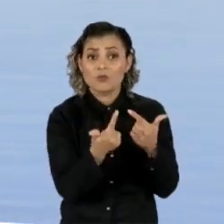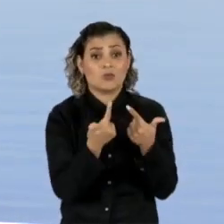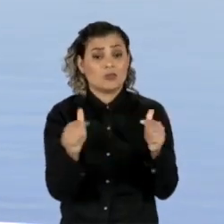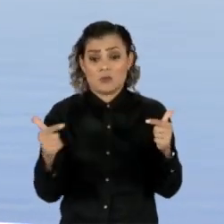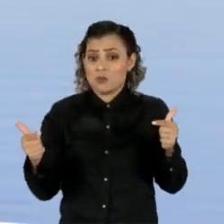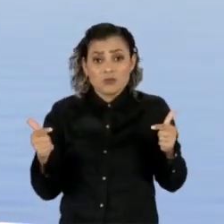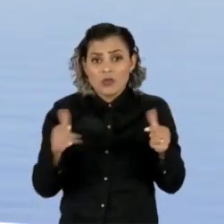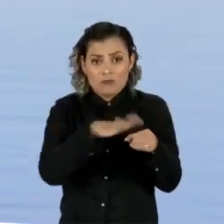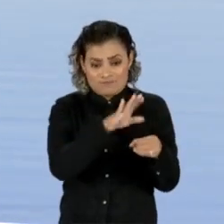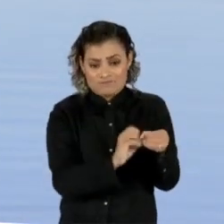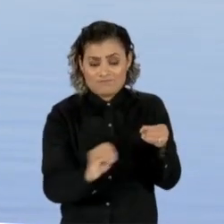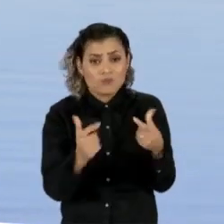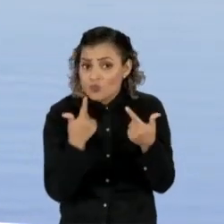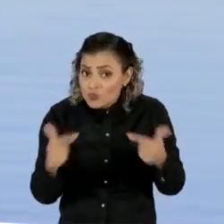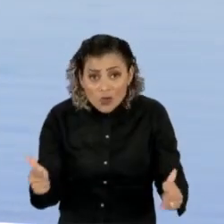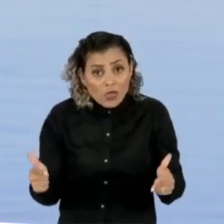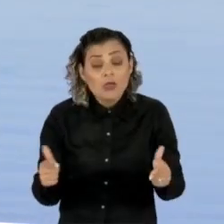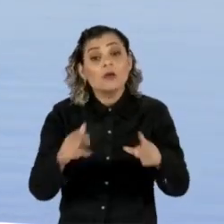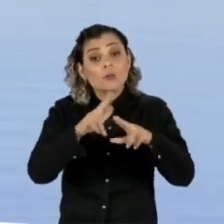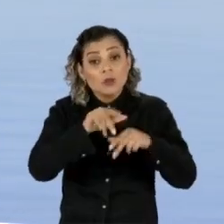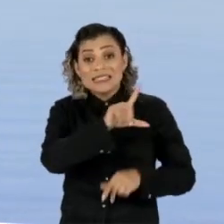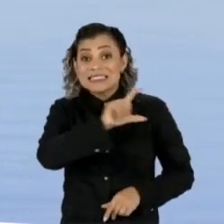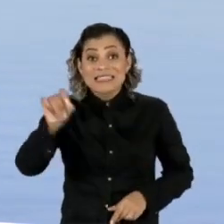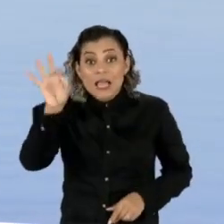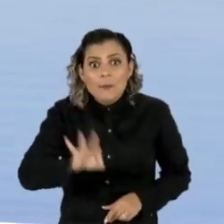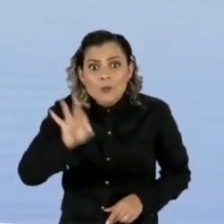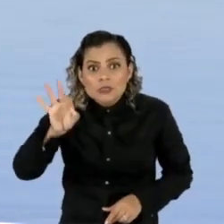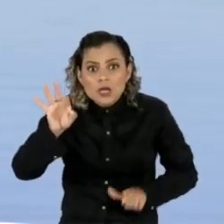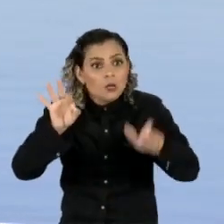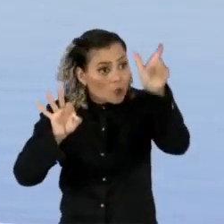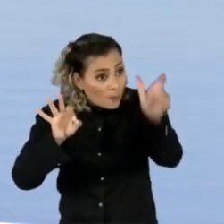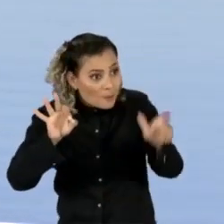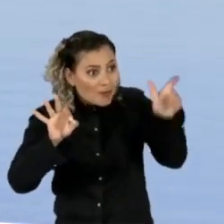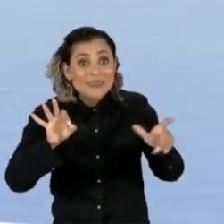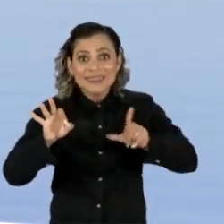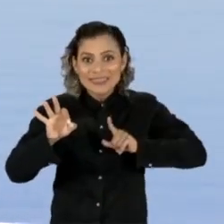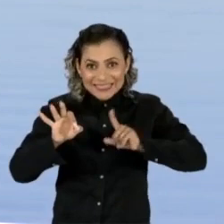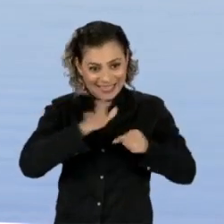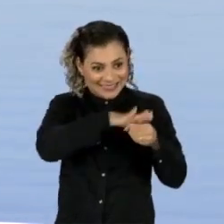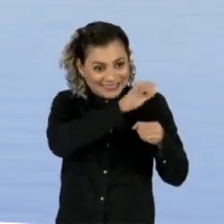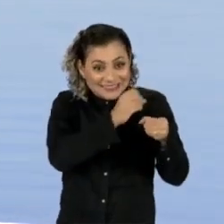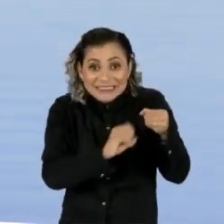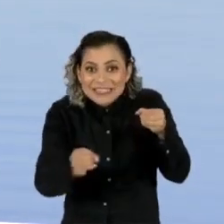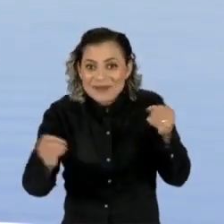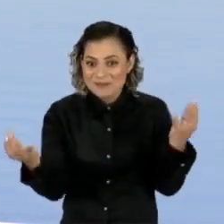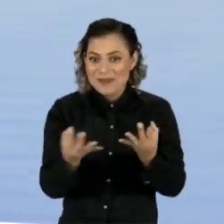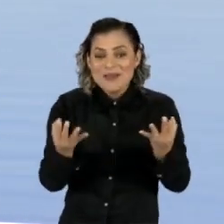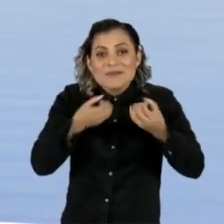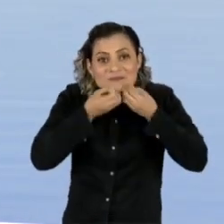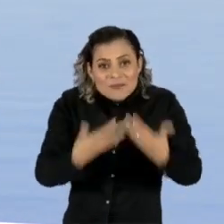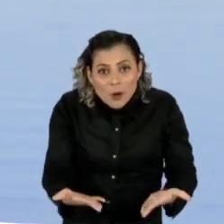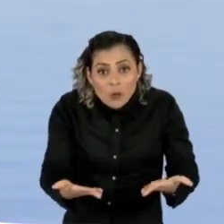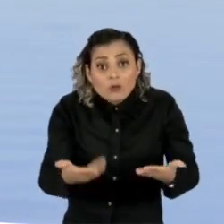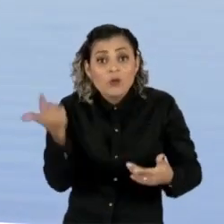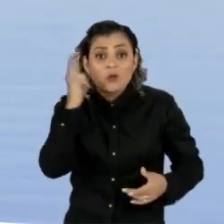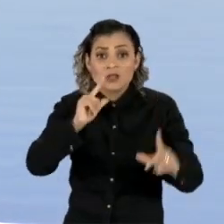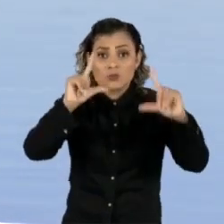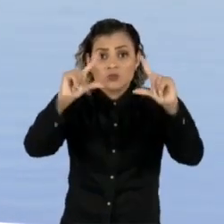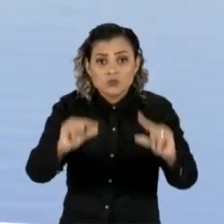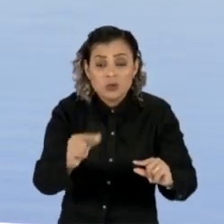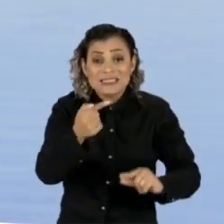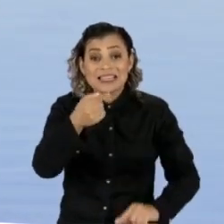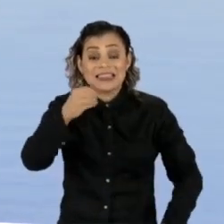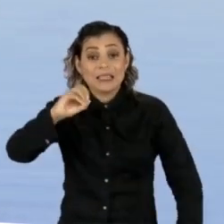esgoto. Segundo o Ministério da Saúde, se 100% das pessoas tivessem acesso ao saneamento básico, haveria uma redução de mais de